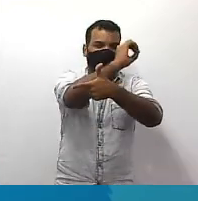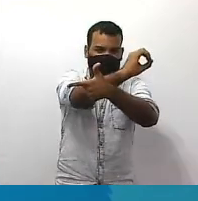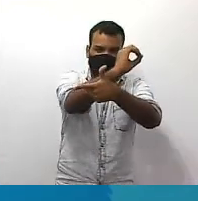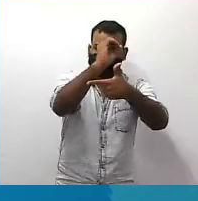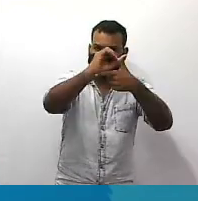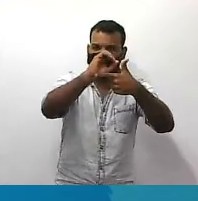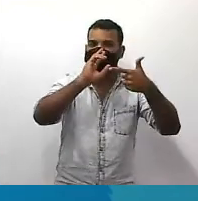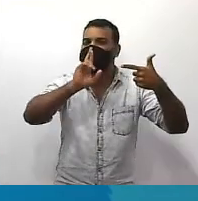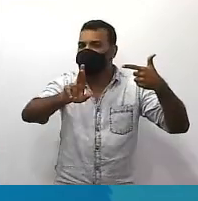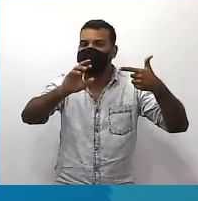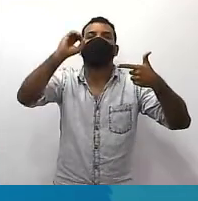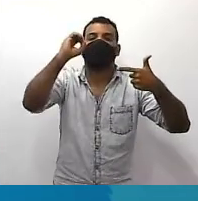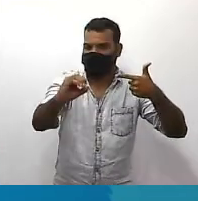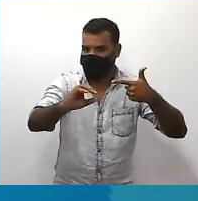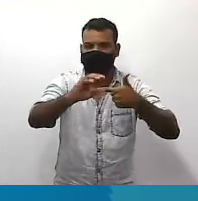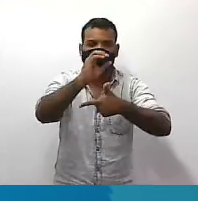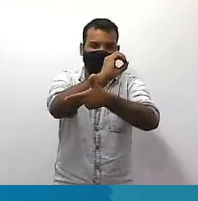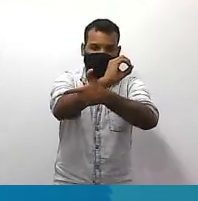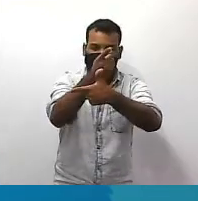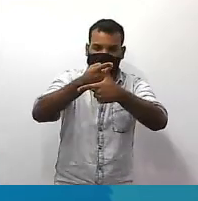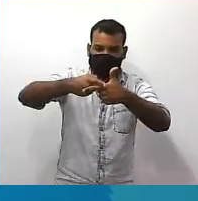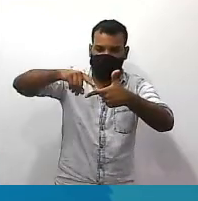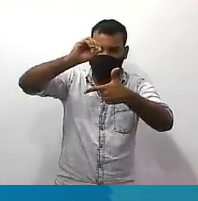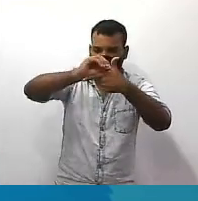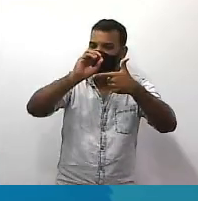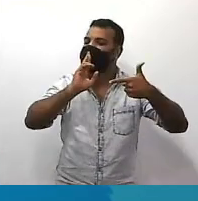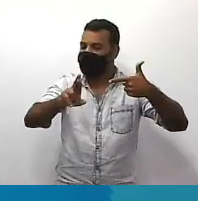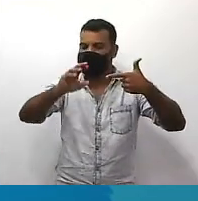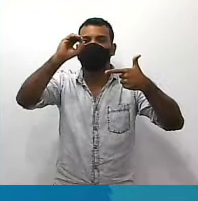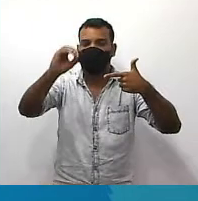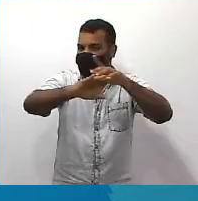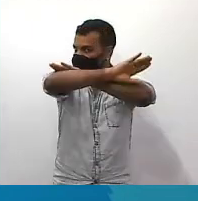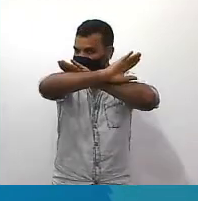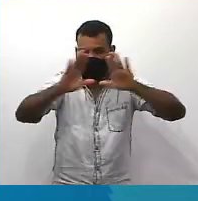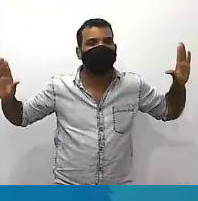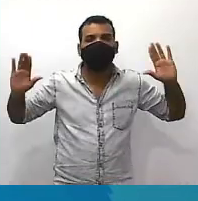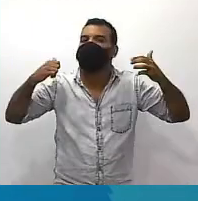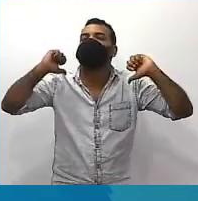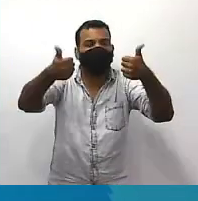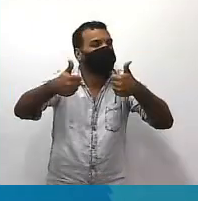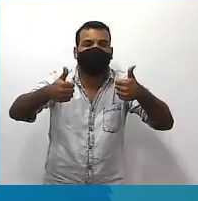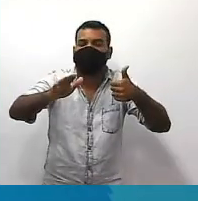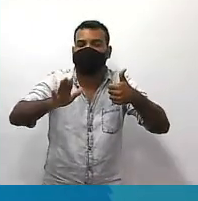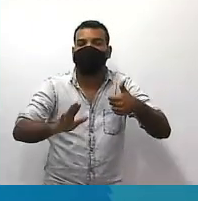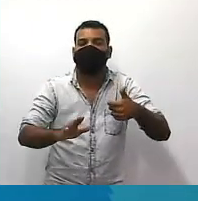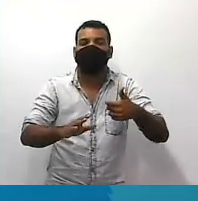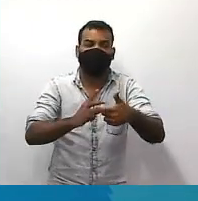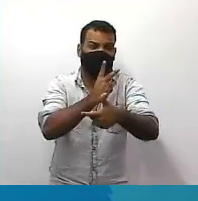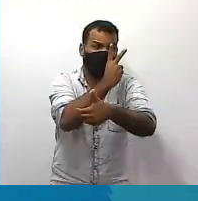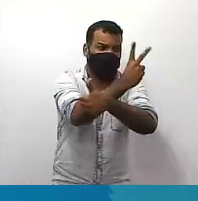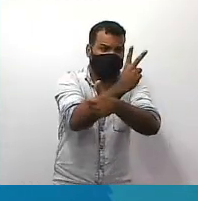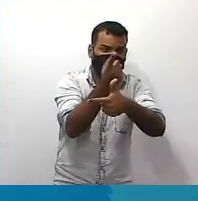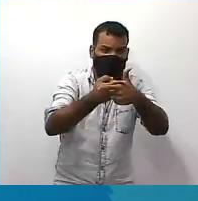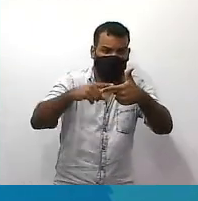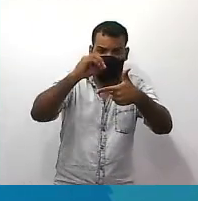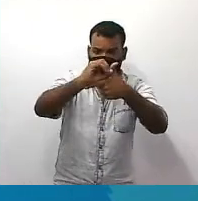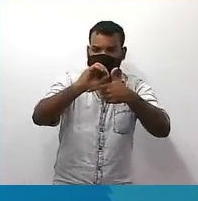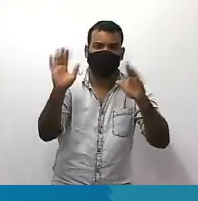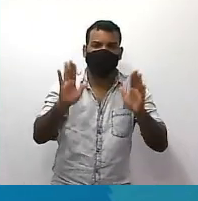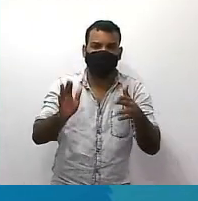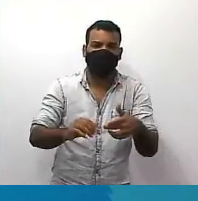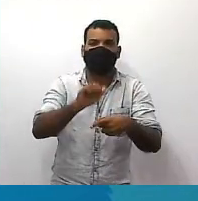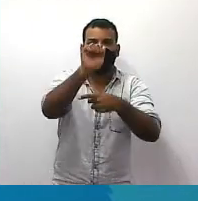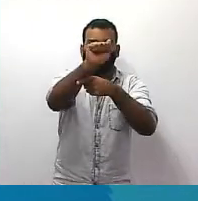acabou e isso existe então fica ligado aí que só não existe dois dividido por zero ou a